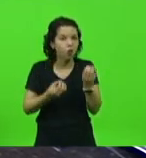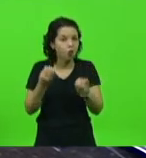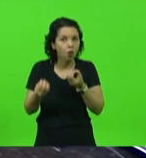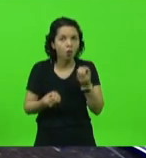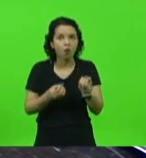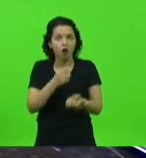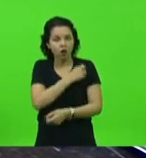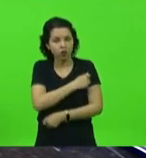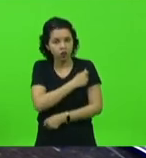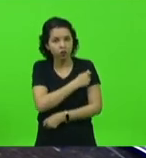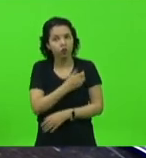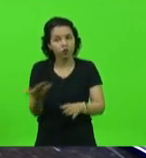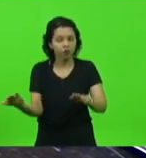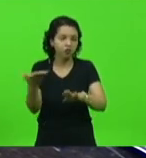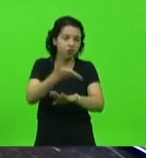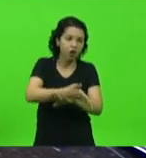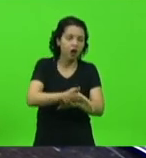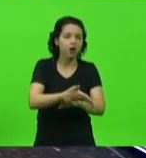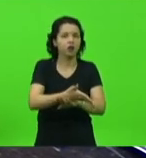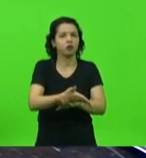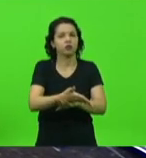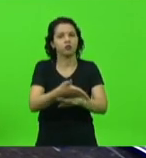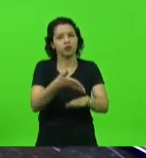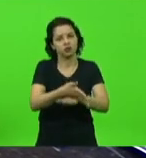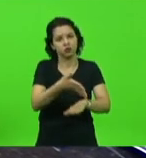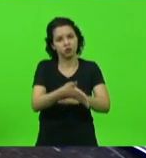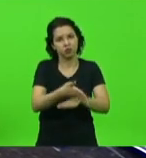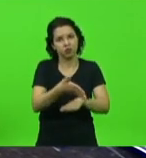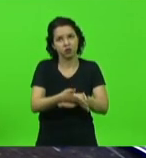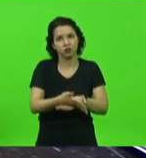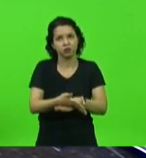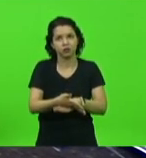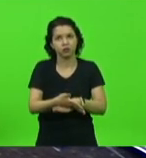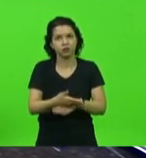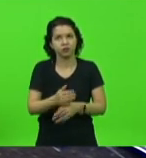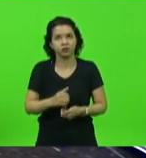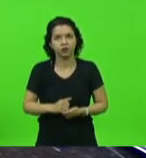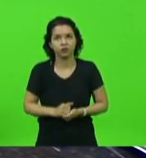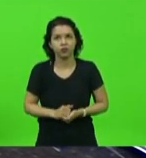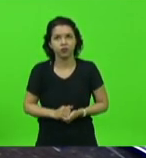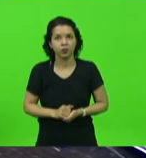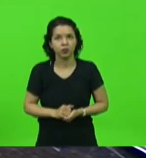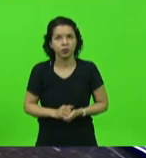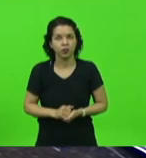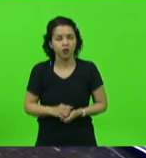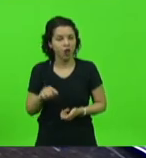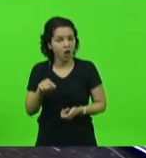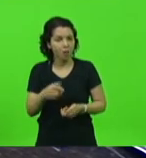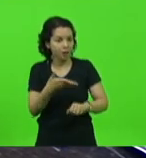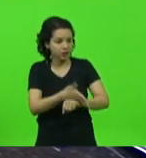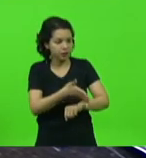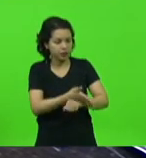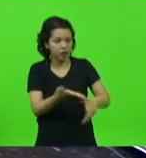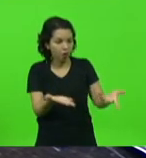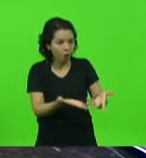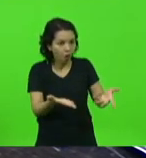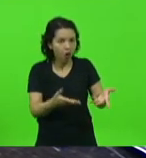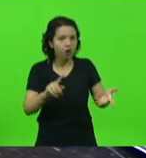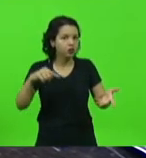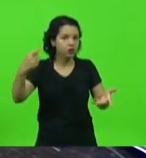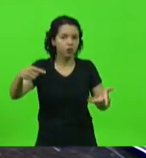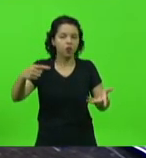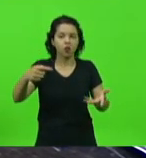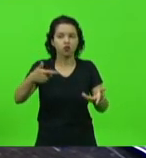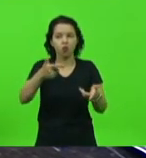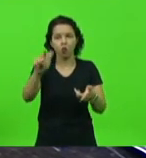alunos possam participar das seletivas, porque não participando desse campeonato, não podem participar nem das